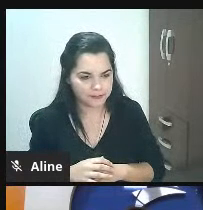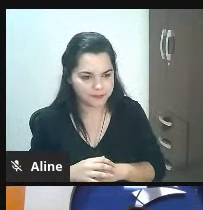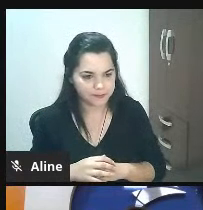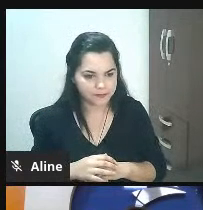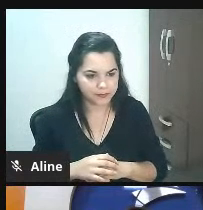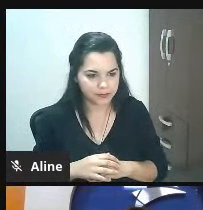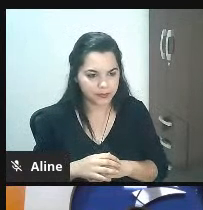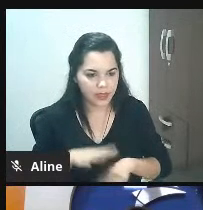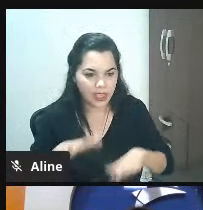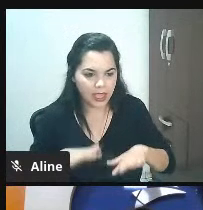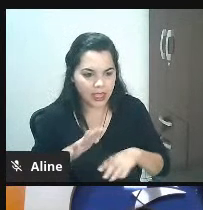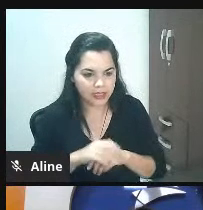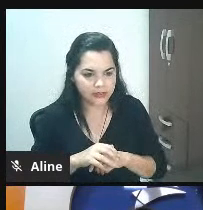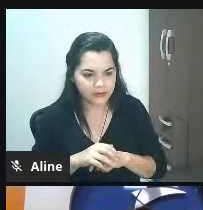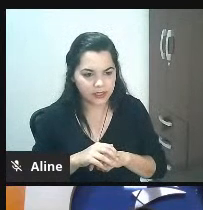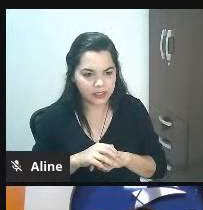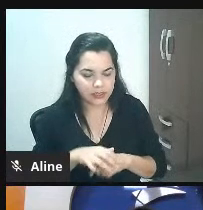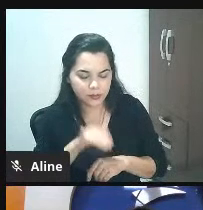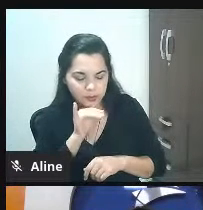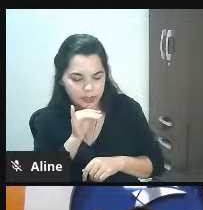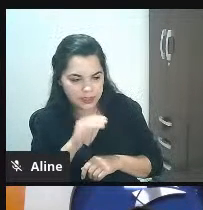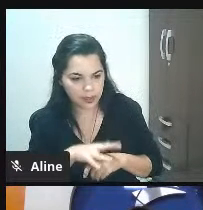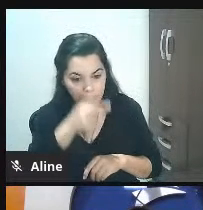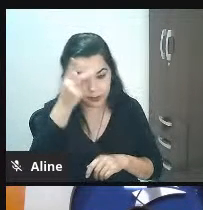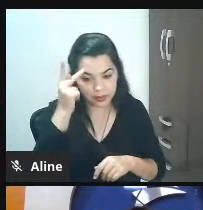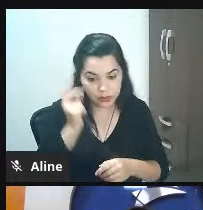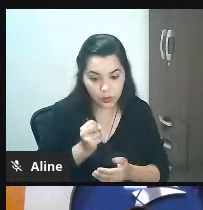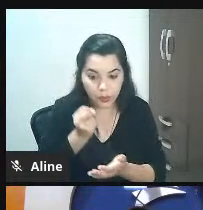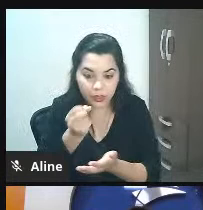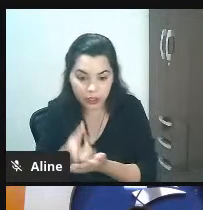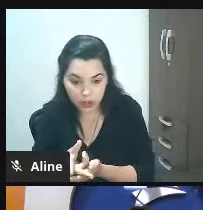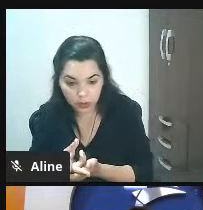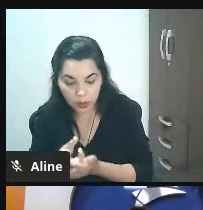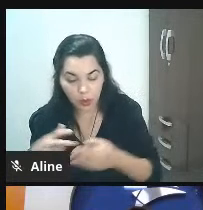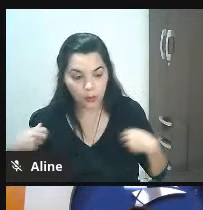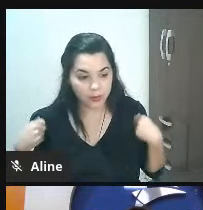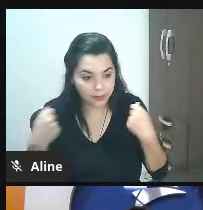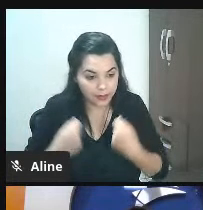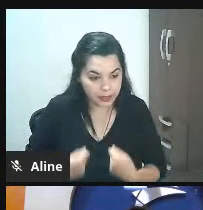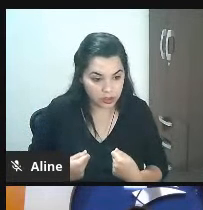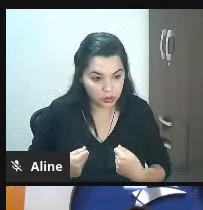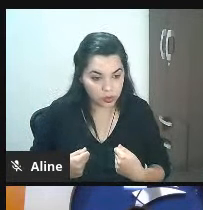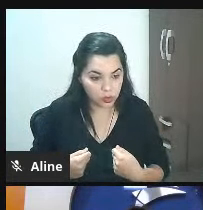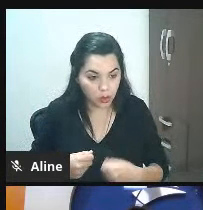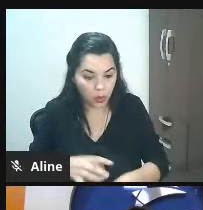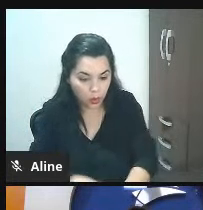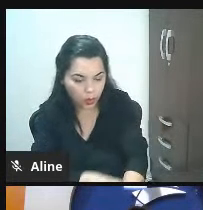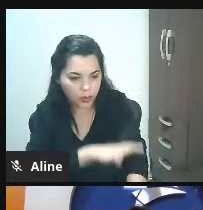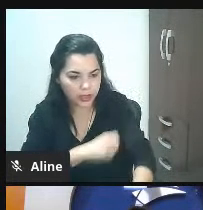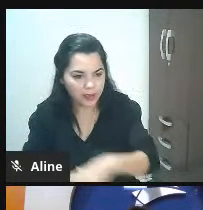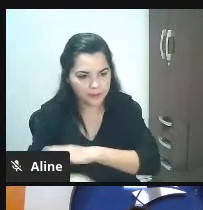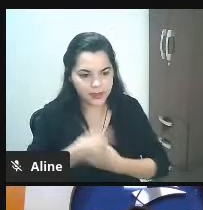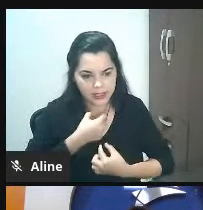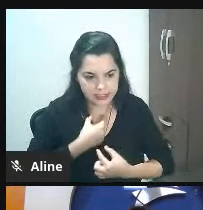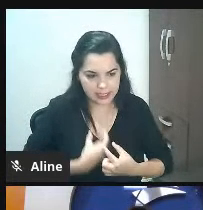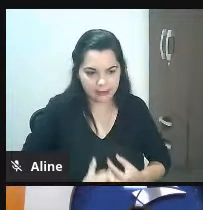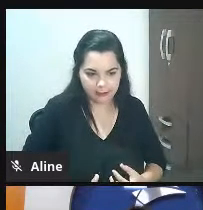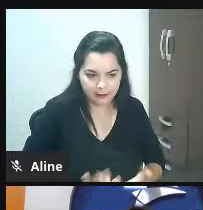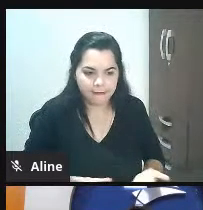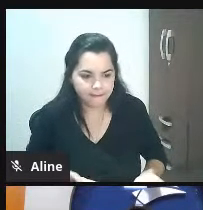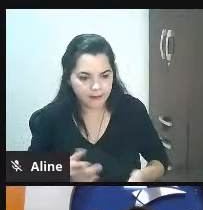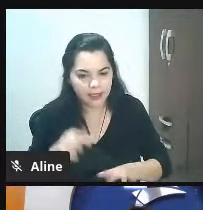compra calçado compra meia quem compra calça compra cinto quem compra paletó compra camisa quem compra camisa compra gravata sei lá essas